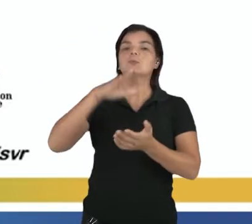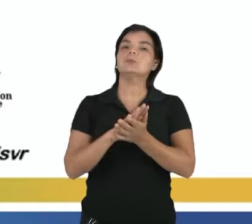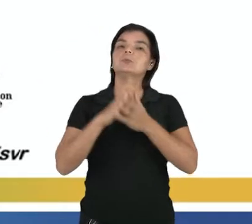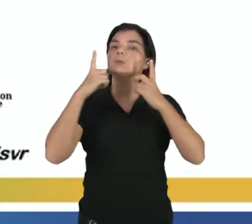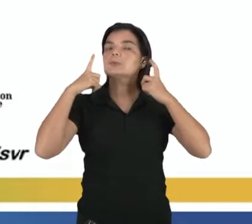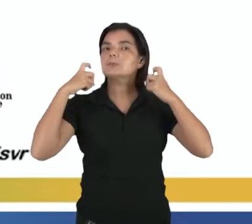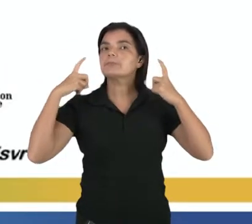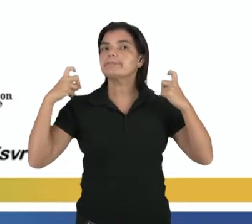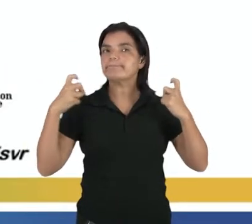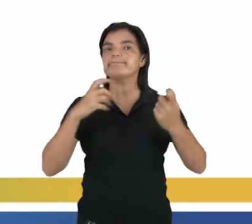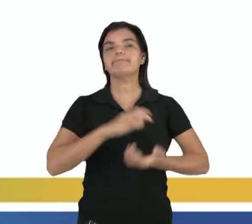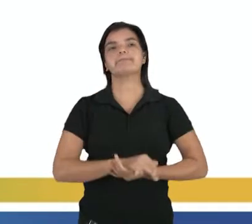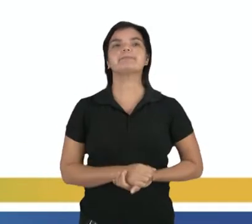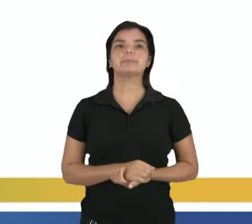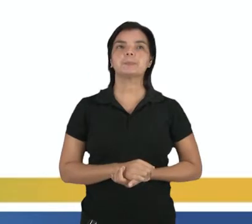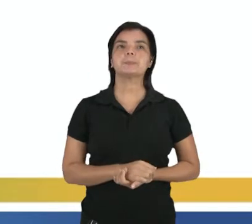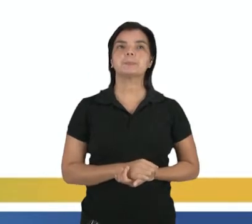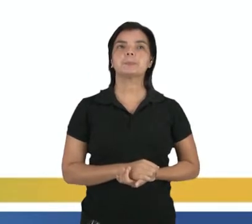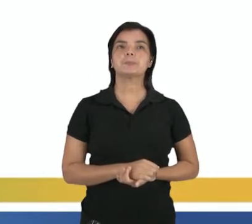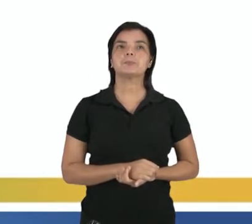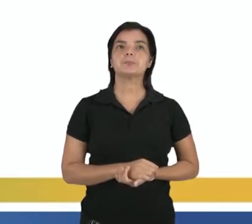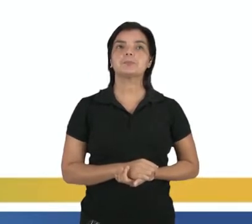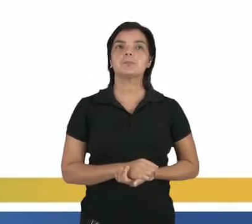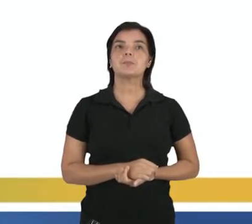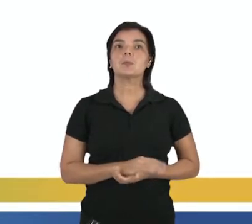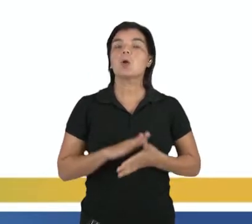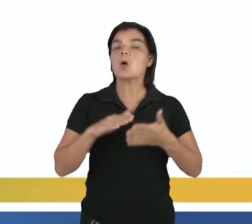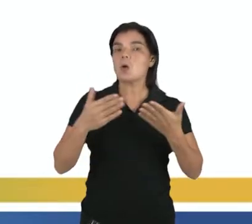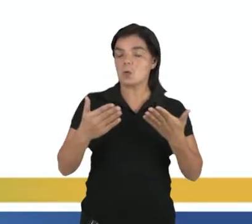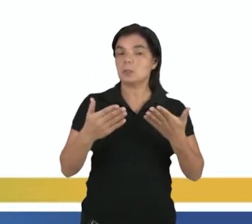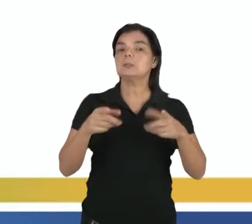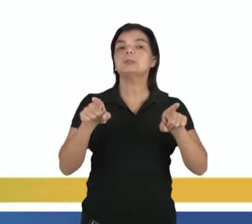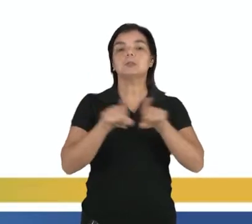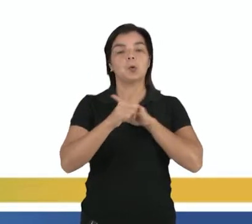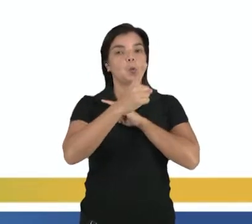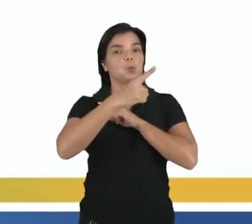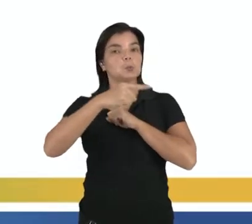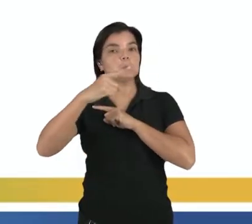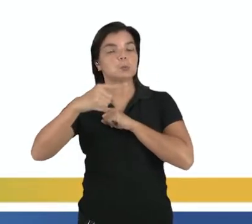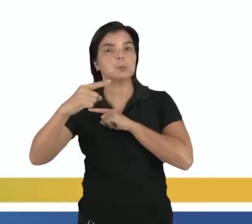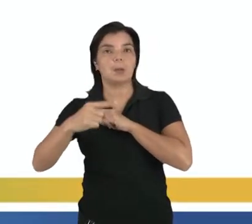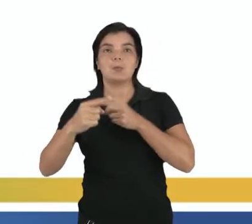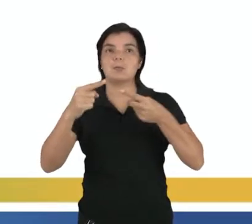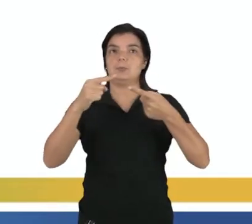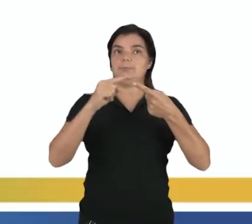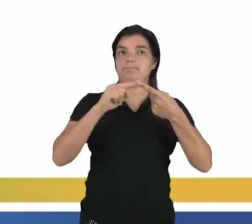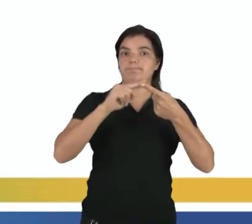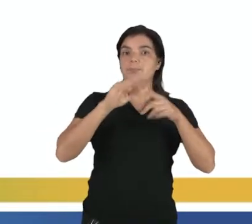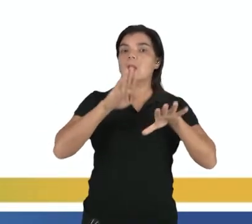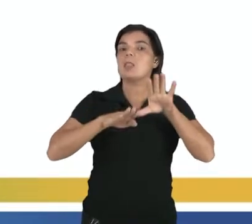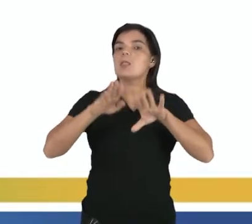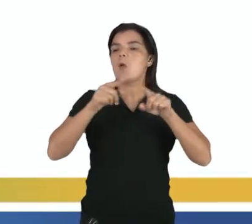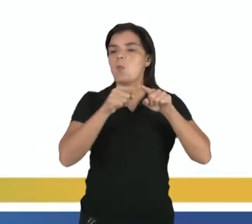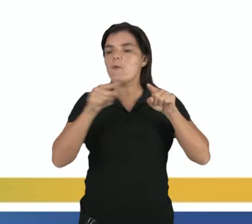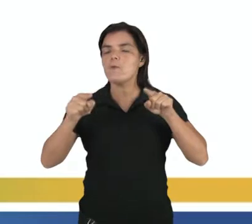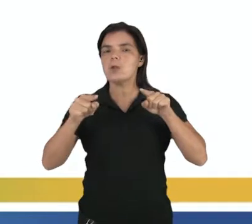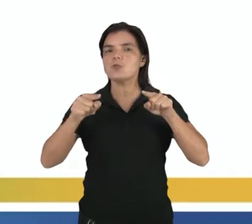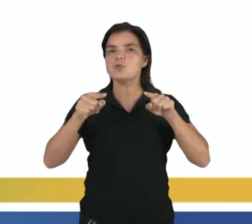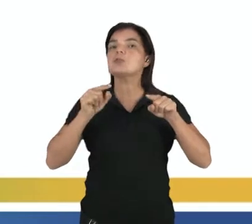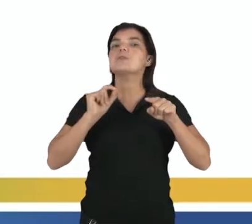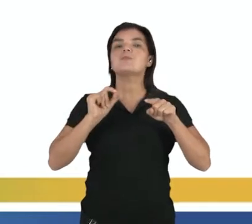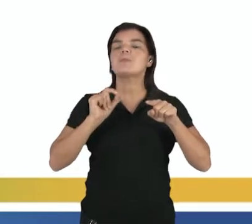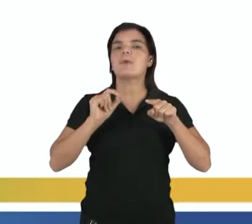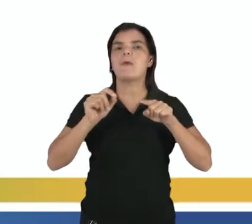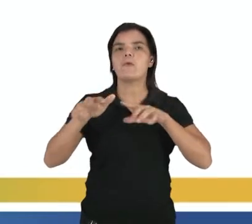o som. Bom, as ondas também, elas podem ser classificadas de acordo com a direção de vibração,